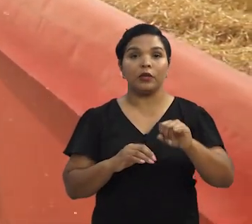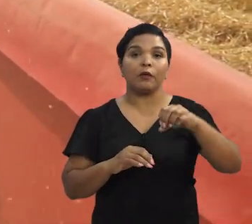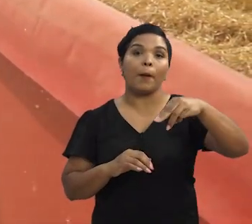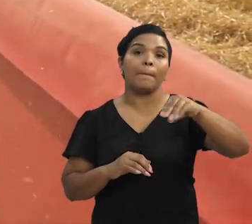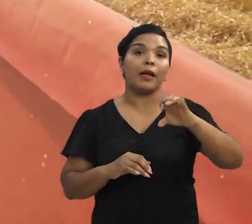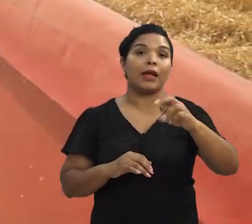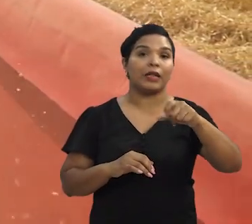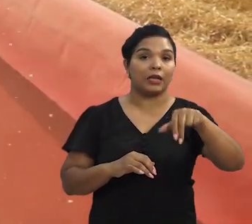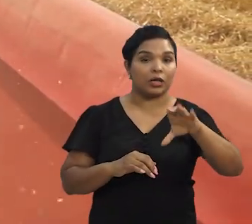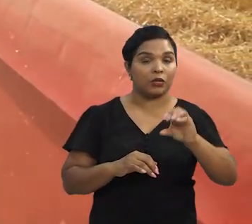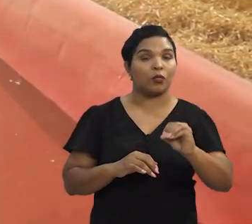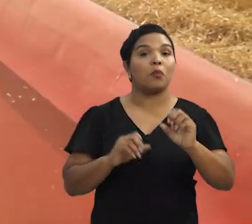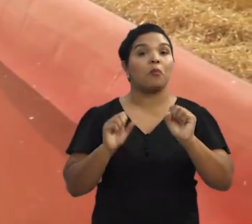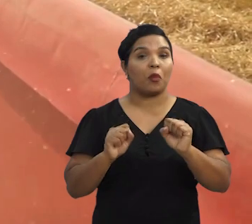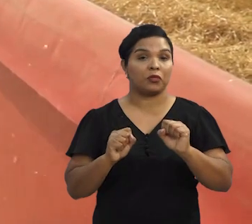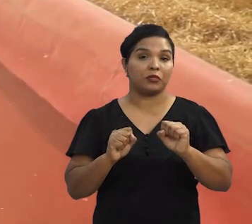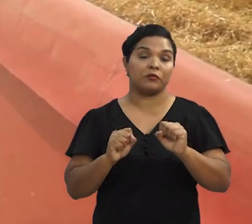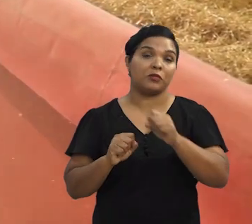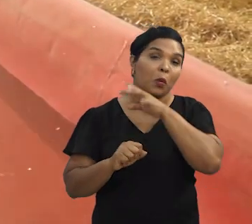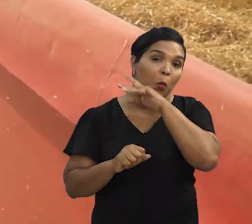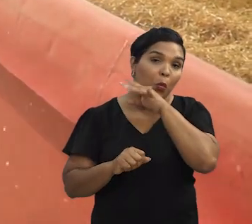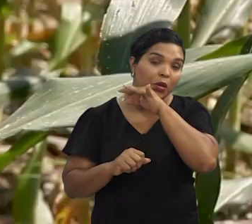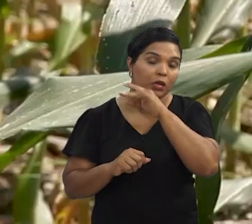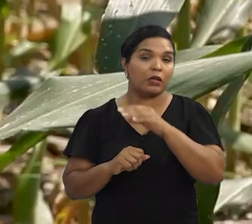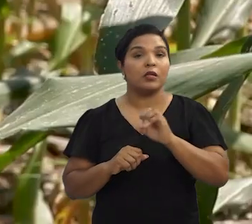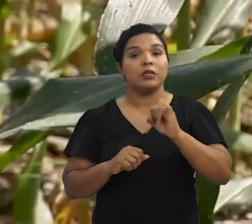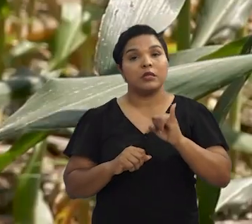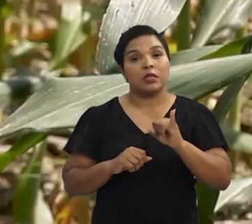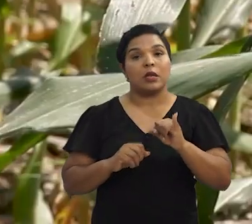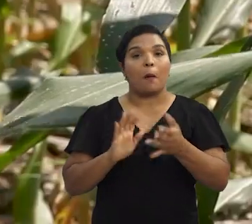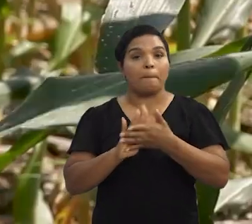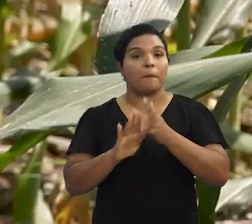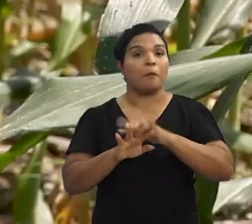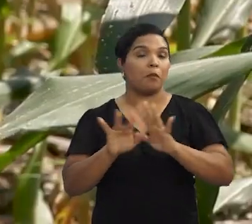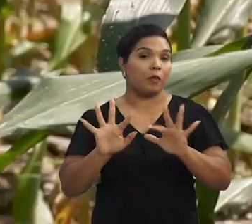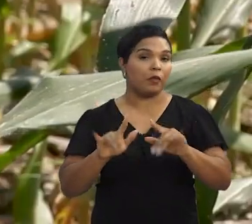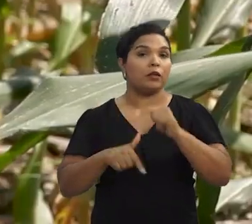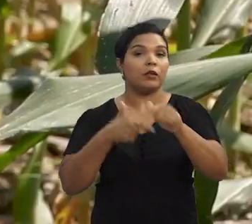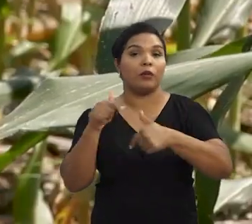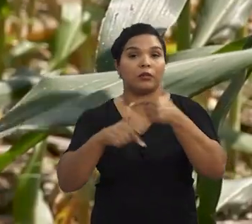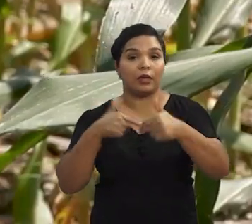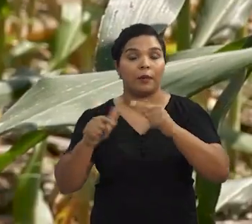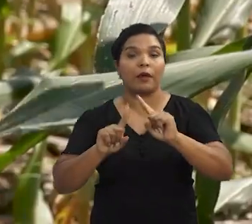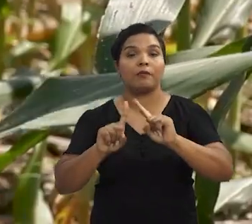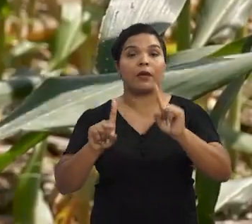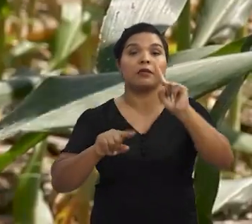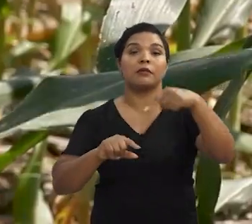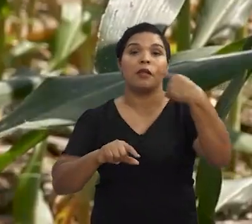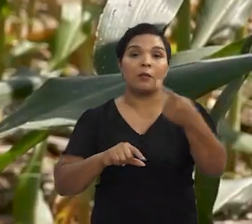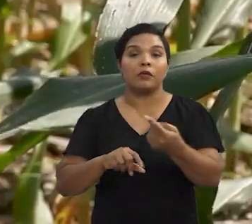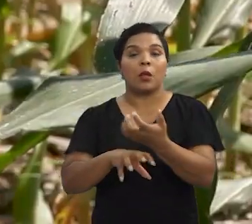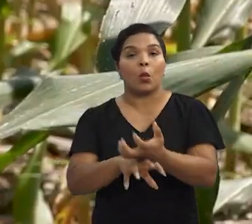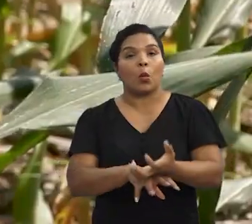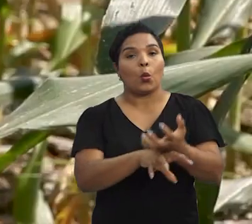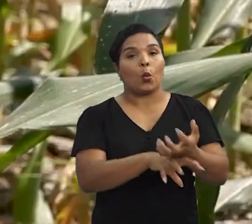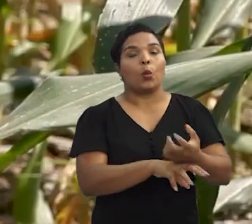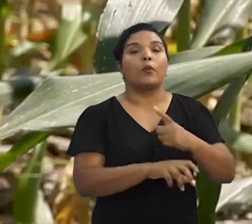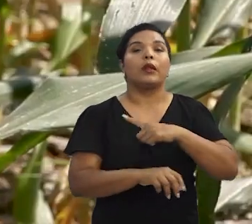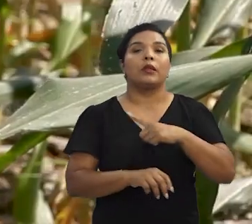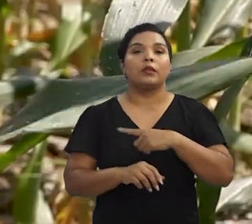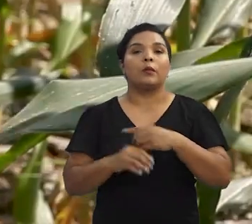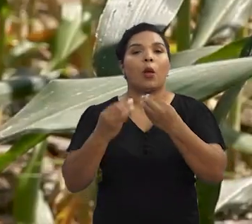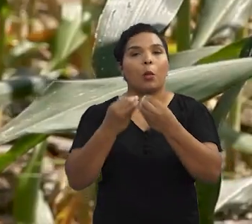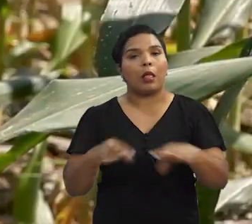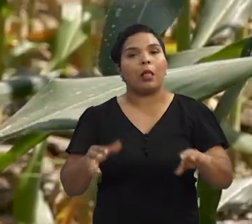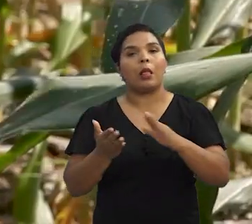ficar inviável, porque pode danificar o grão. Se for manual, ele vai ter o trabalho, mas depois, lá na parte de secagem,